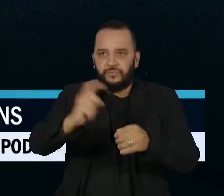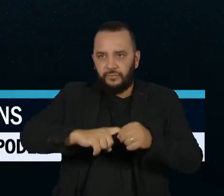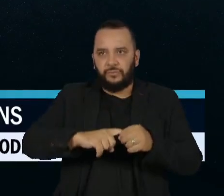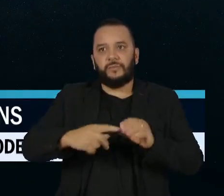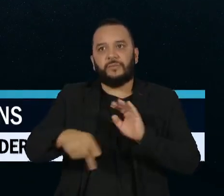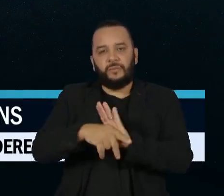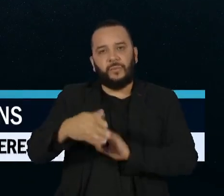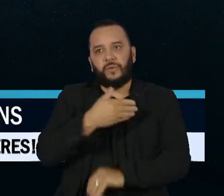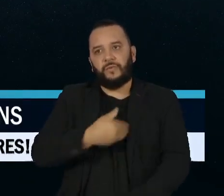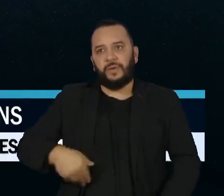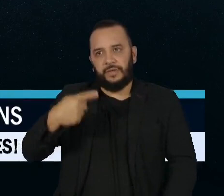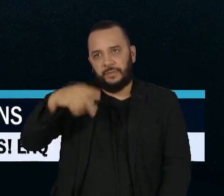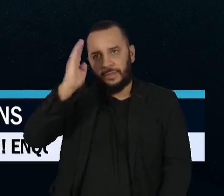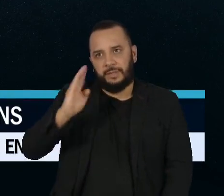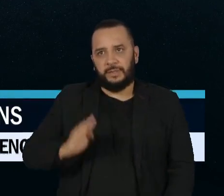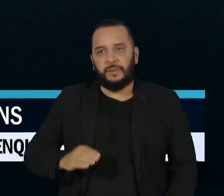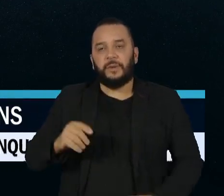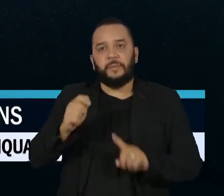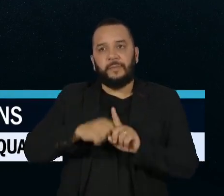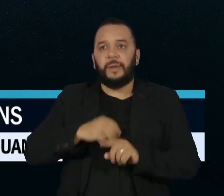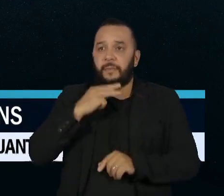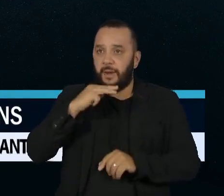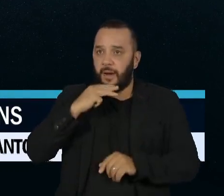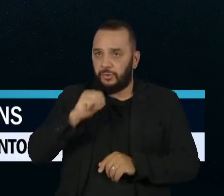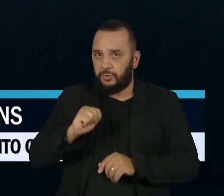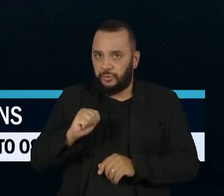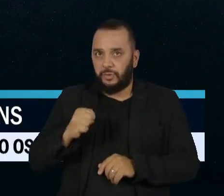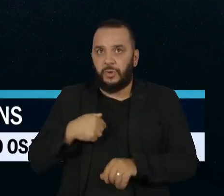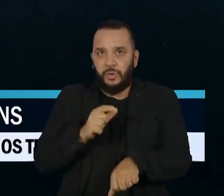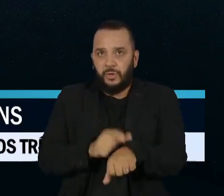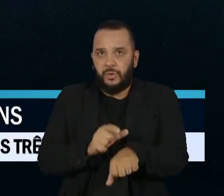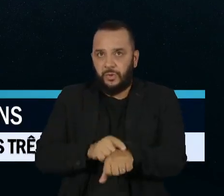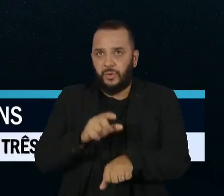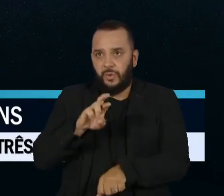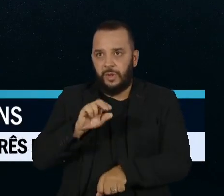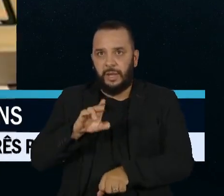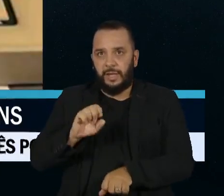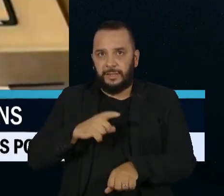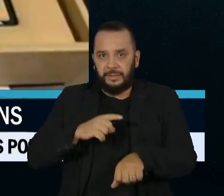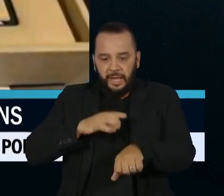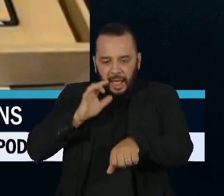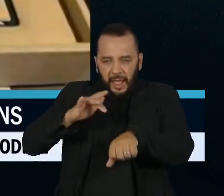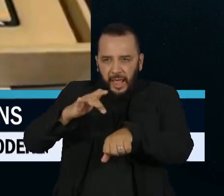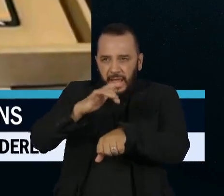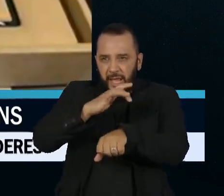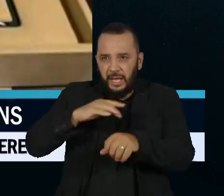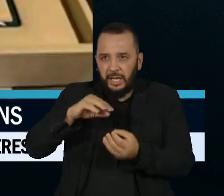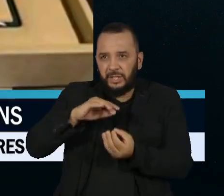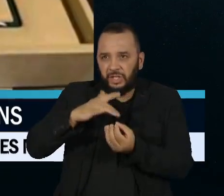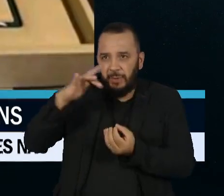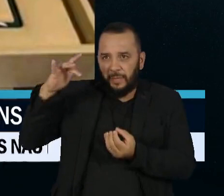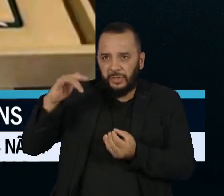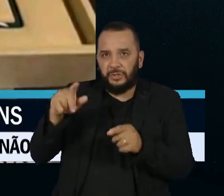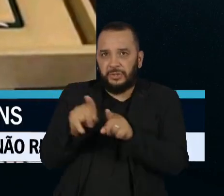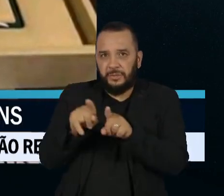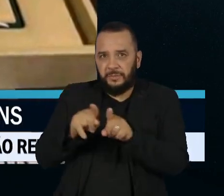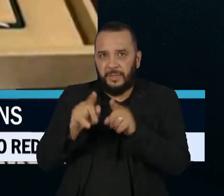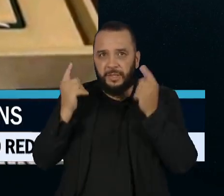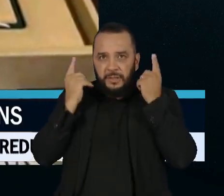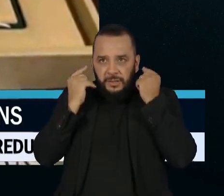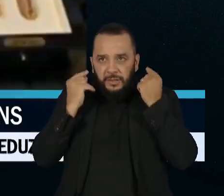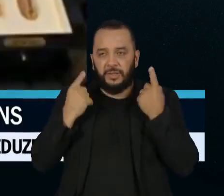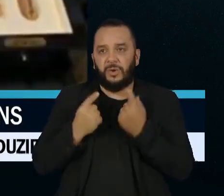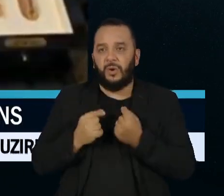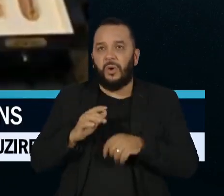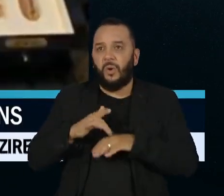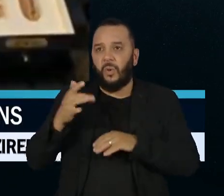ao Estado brasileiro em março. Entre eles, o relógio Rolex com diamantes e dois conjuntos de joias. Um em ouro